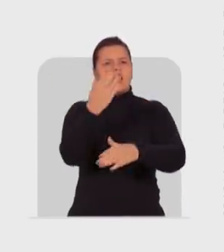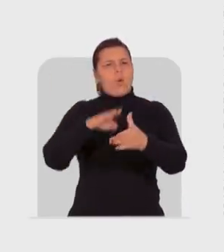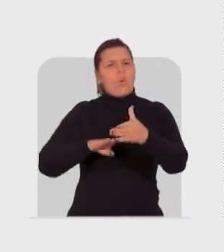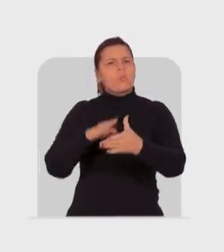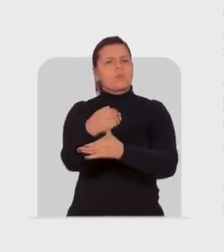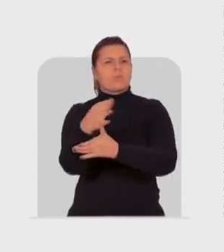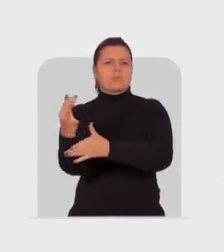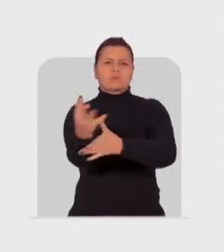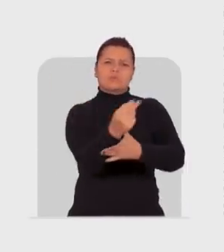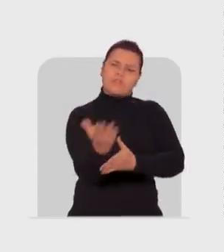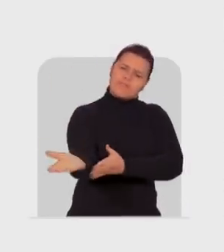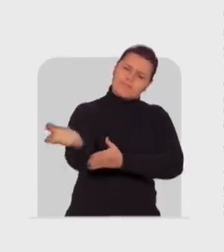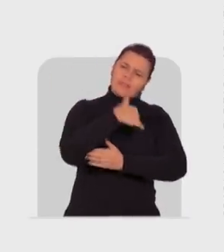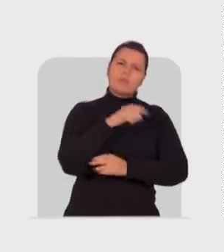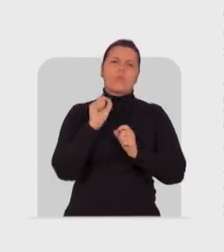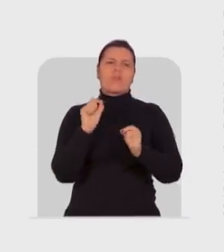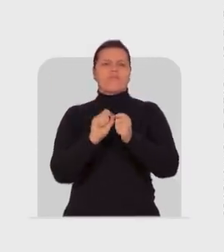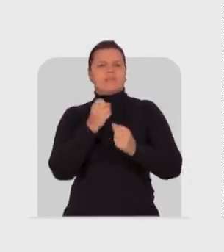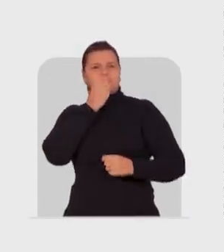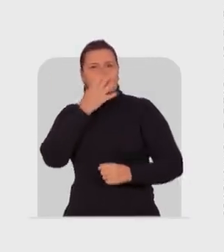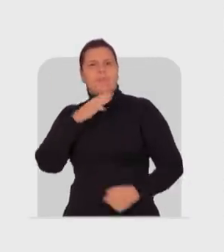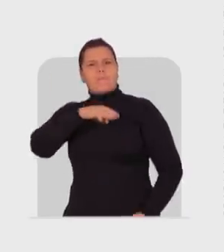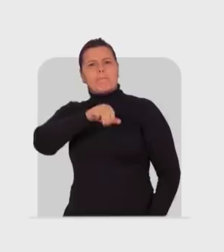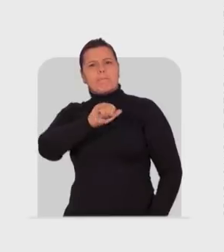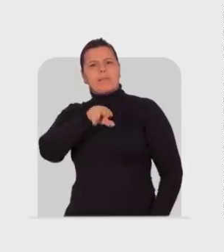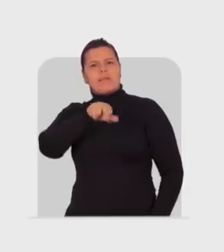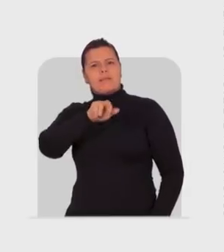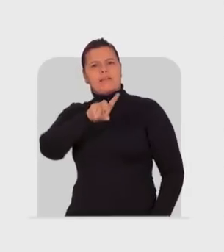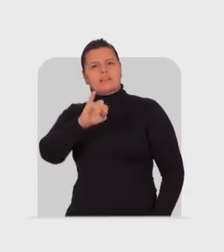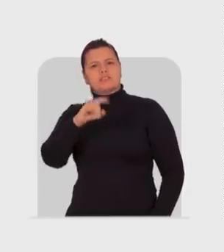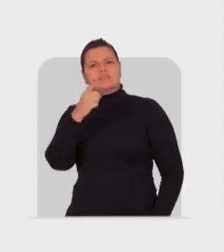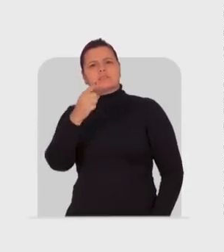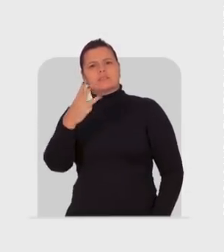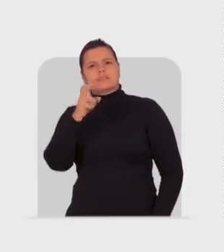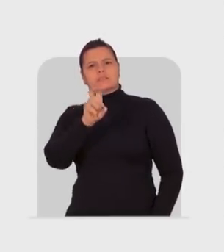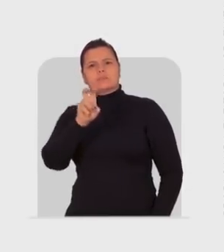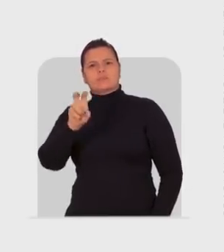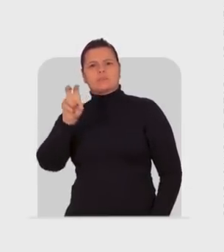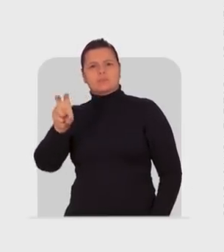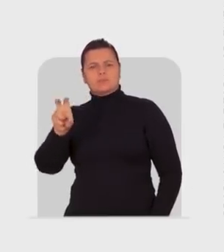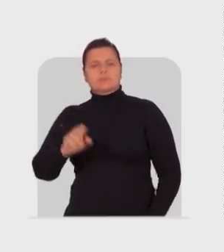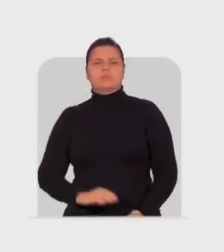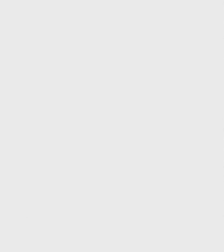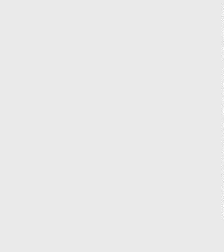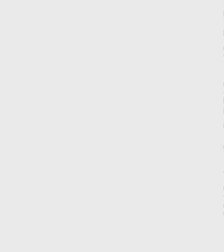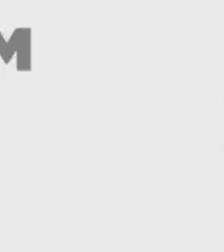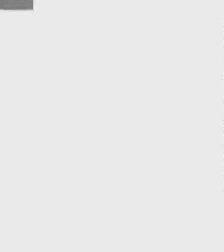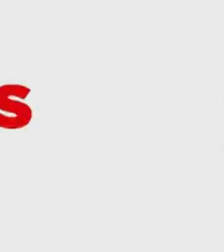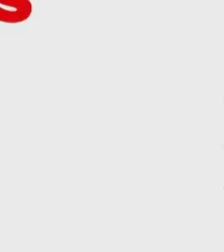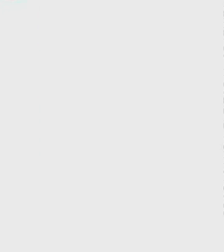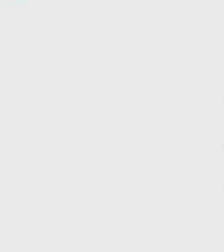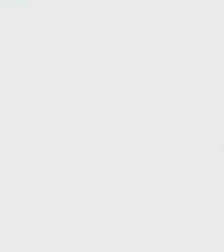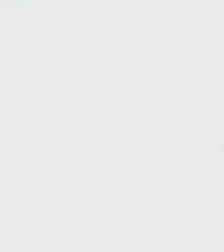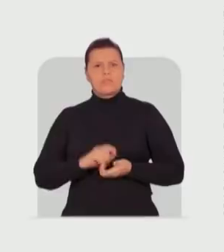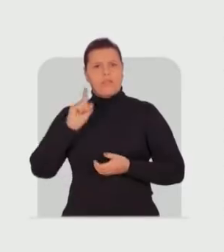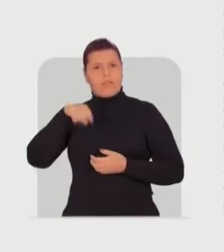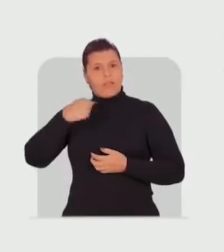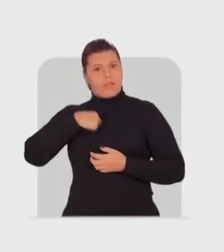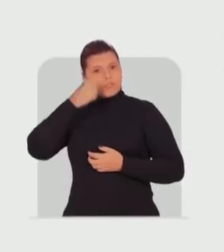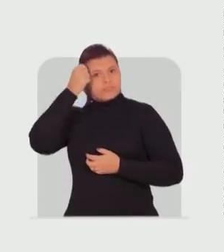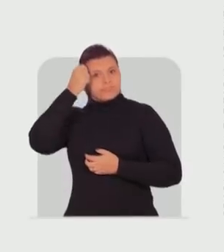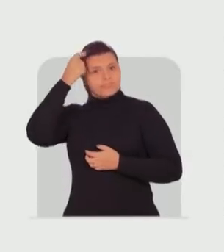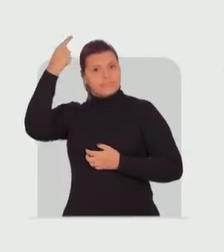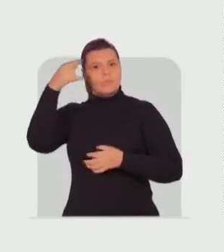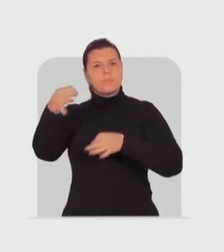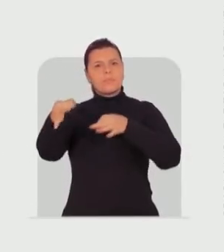e criar oportunidades para todos. Vem com quem faz bem. Mainardi 13 555. Time do 13. É